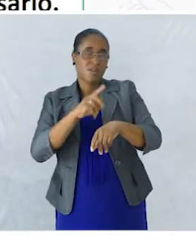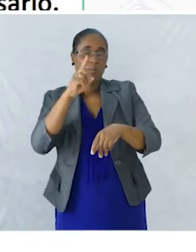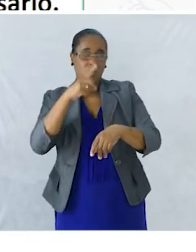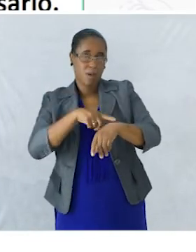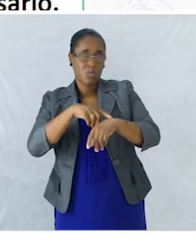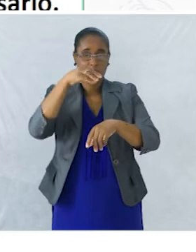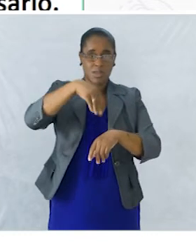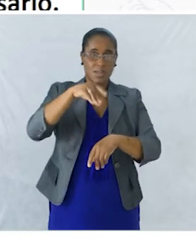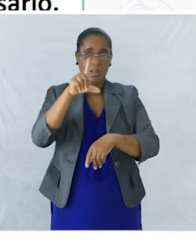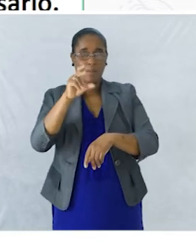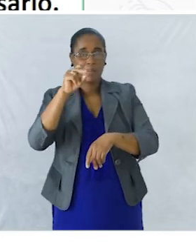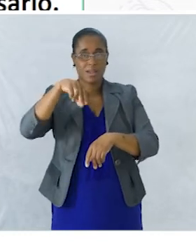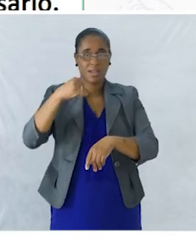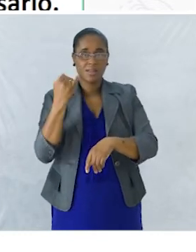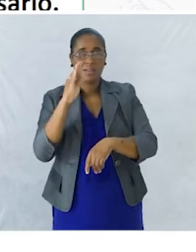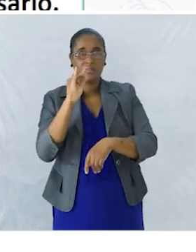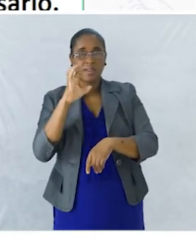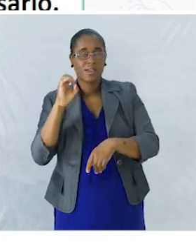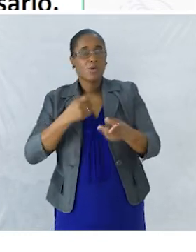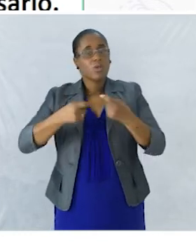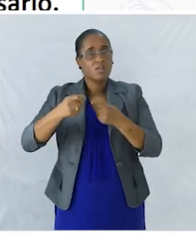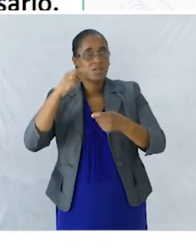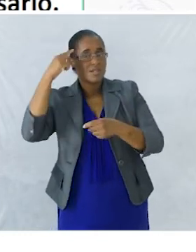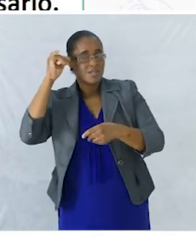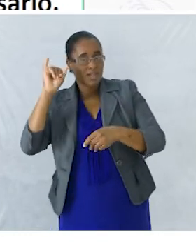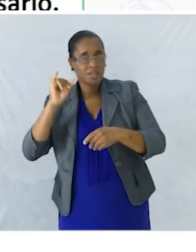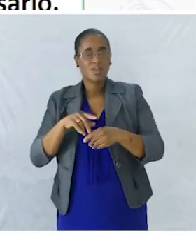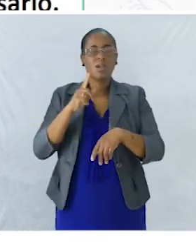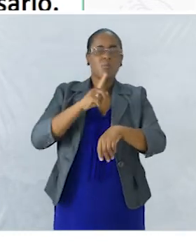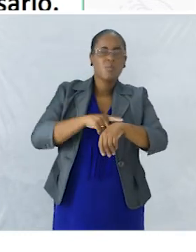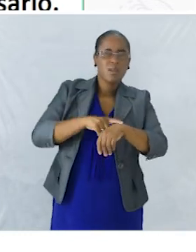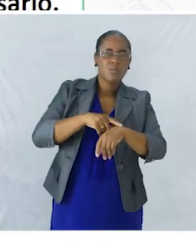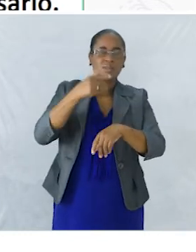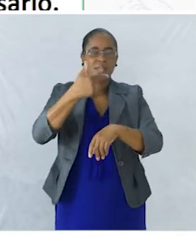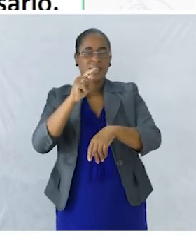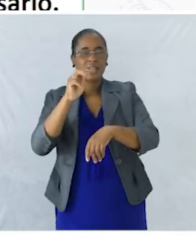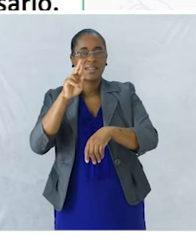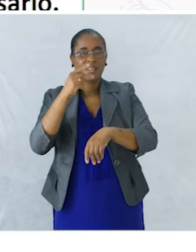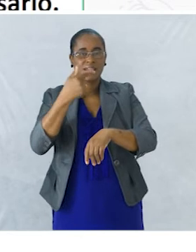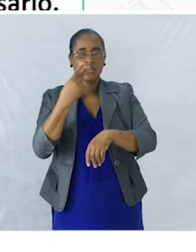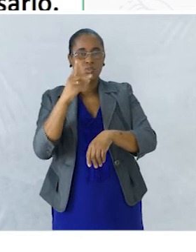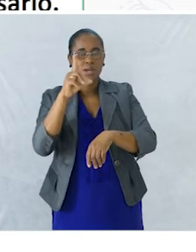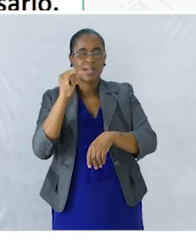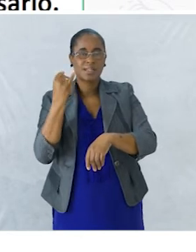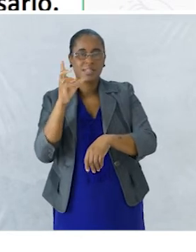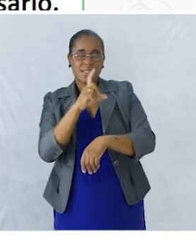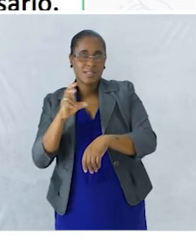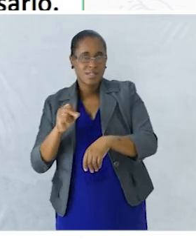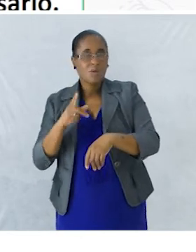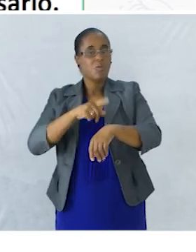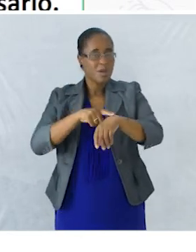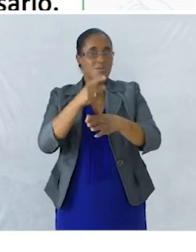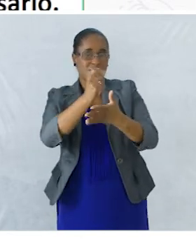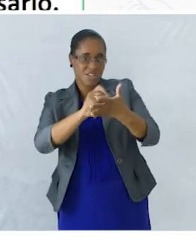planificação Que é o momento da organização das ideias Momento da textualização Que é o momento da